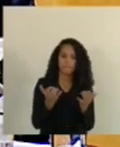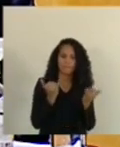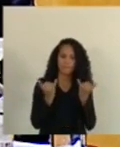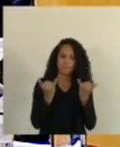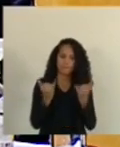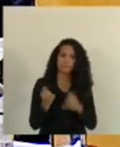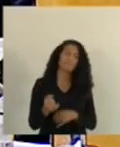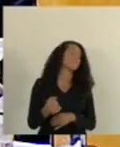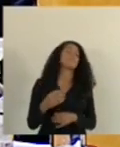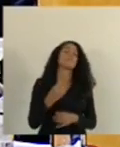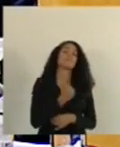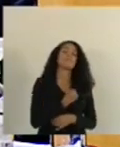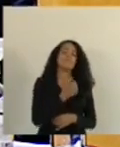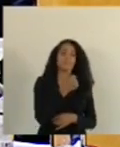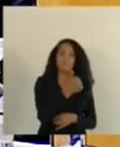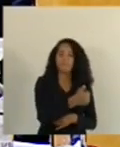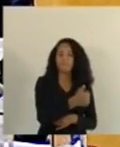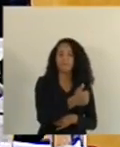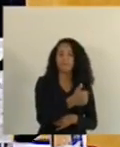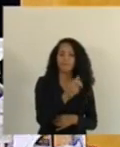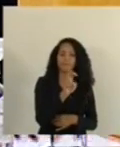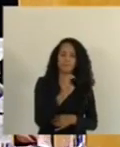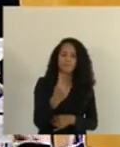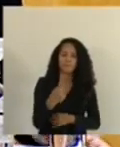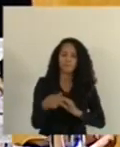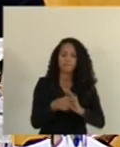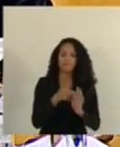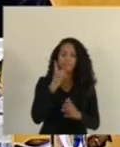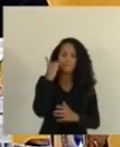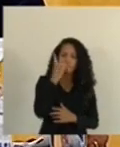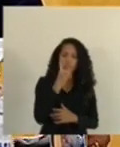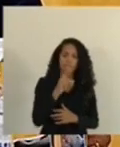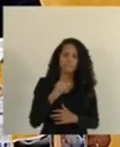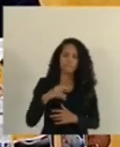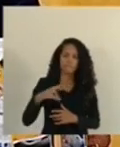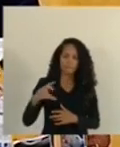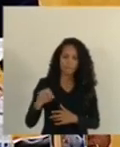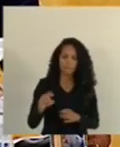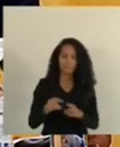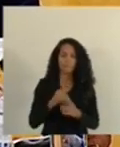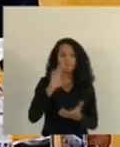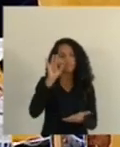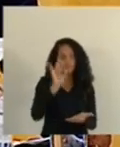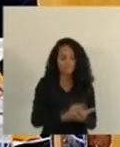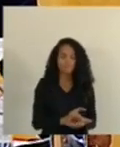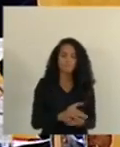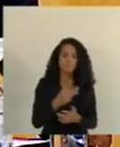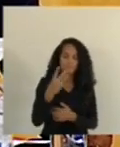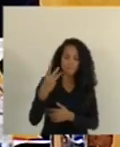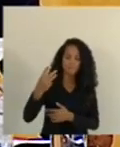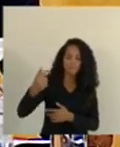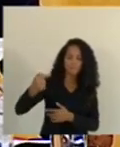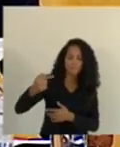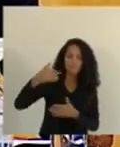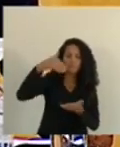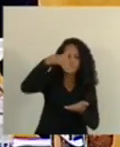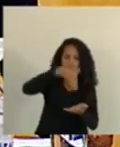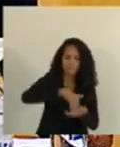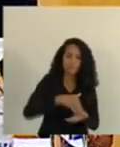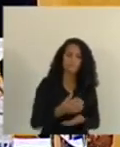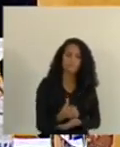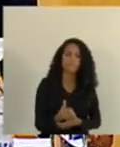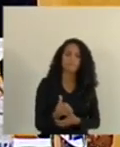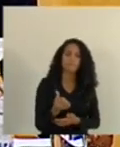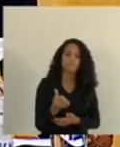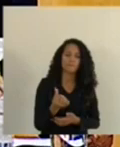1151, delegado Danilo Baense, oficice, do 37 ao 69, tratam-se de